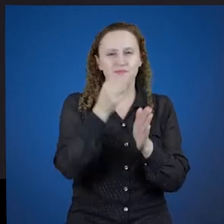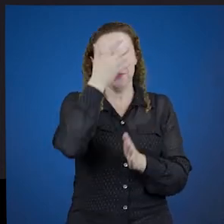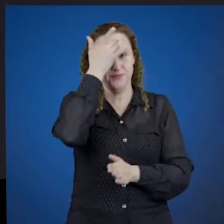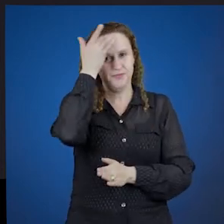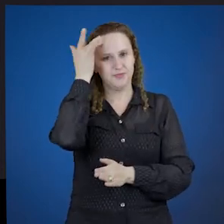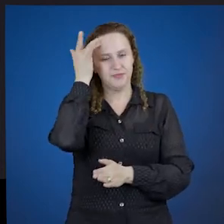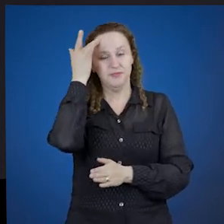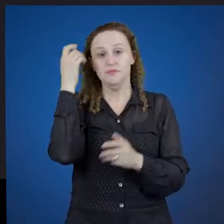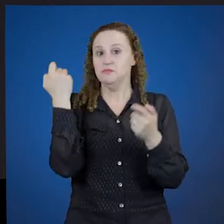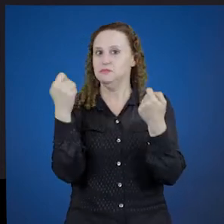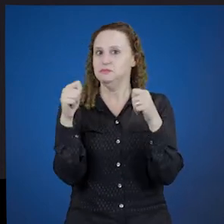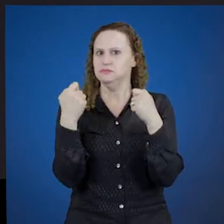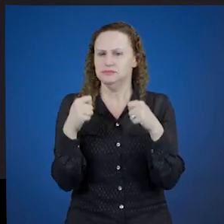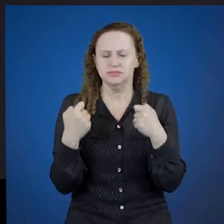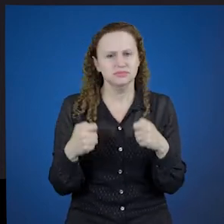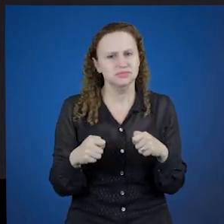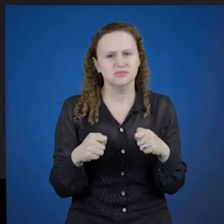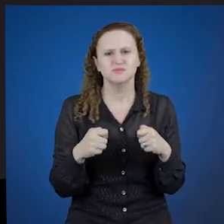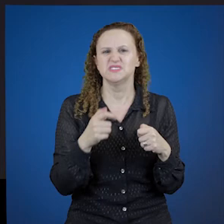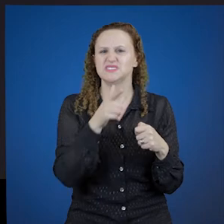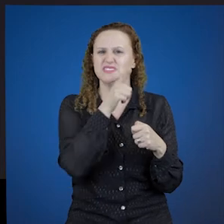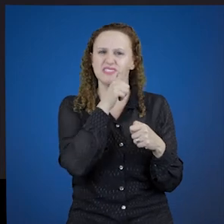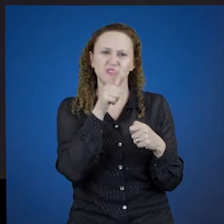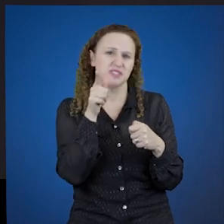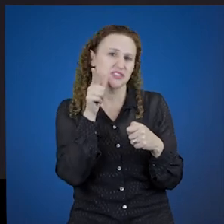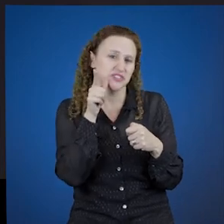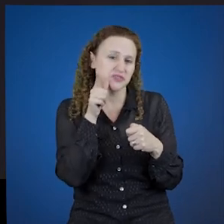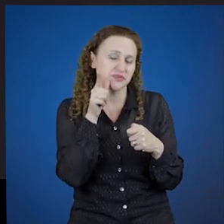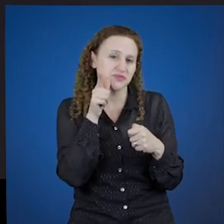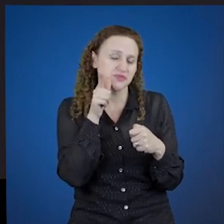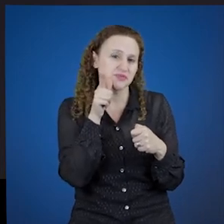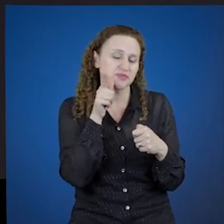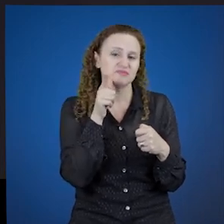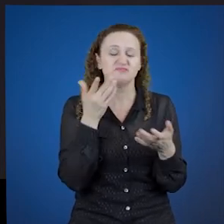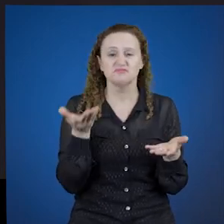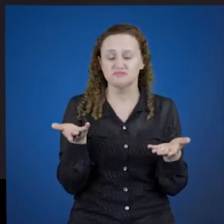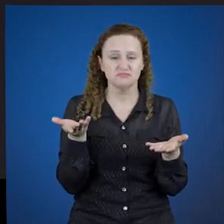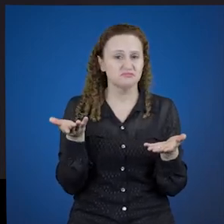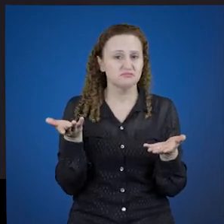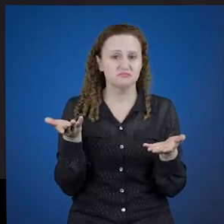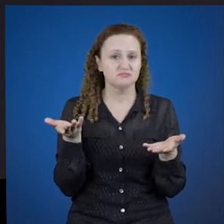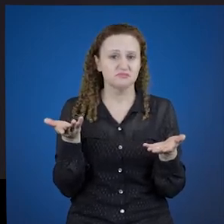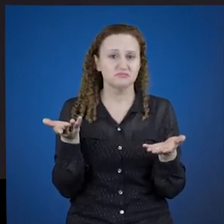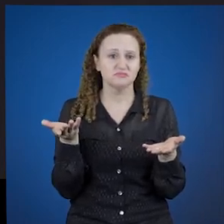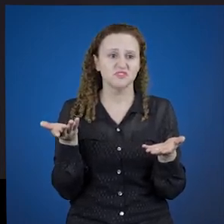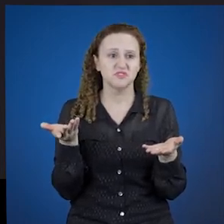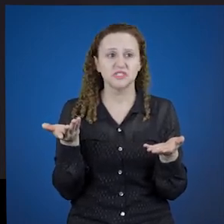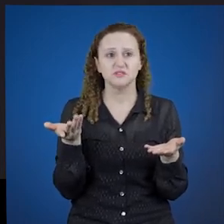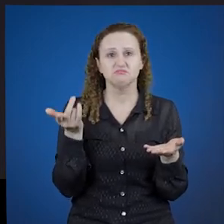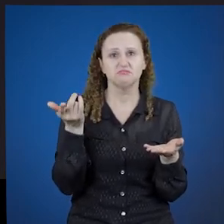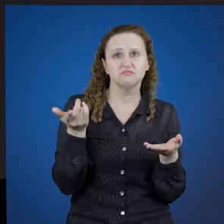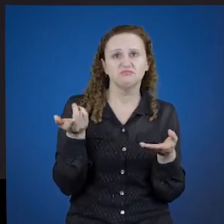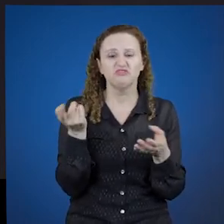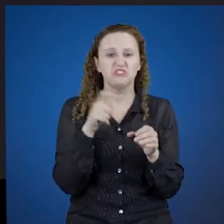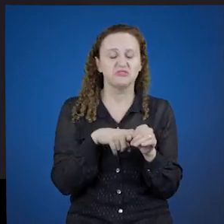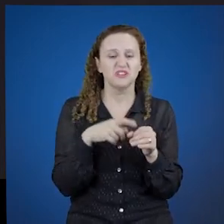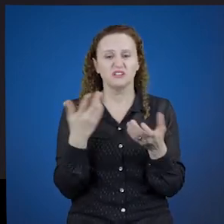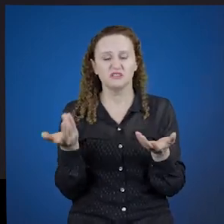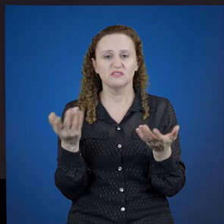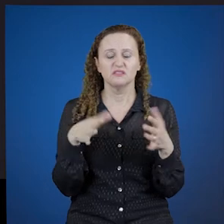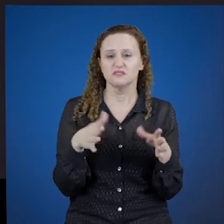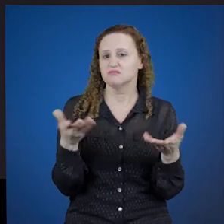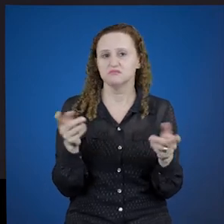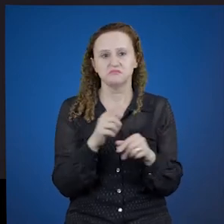primeira pessoa. Então, não há necessidade, o latim se torna, alega que se torna redundante dizer eu